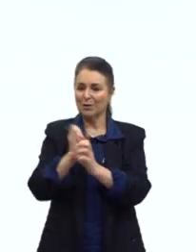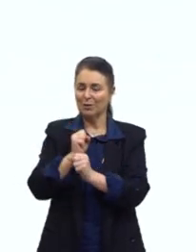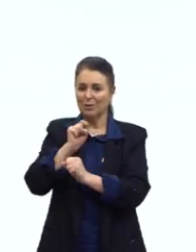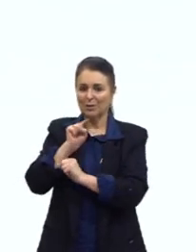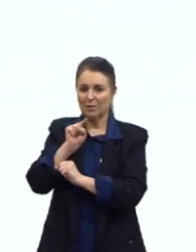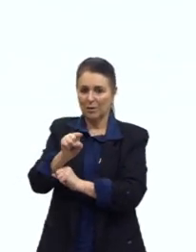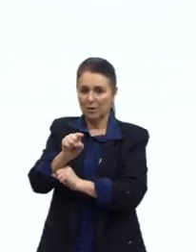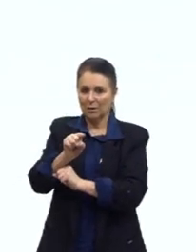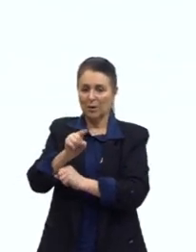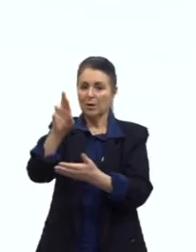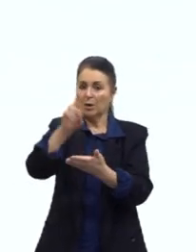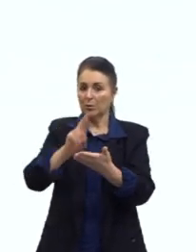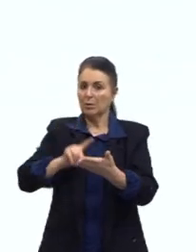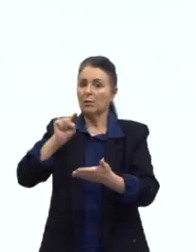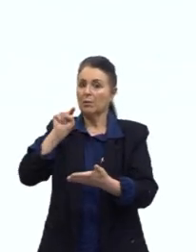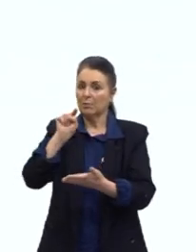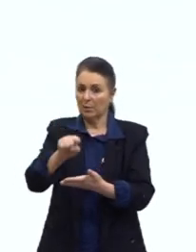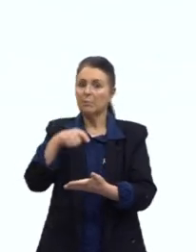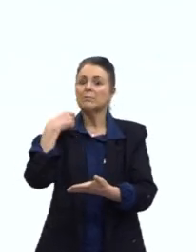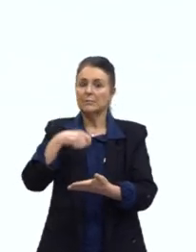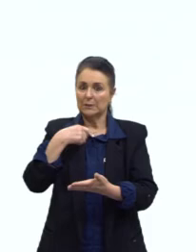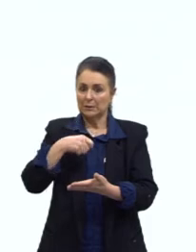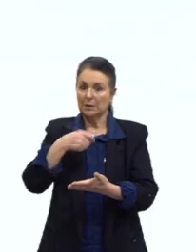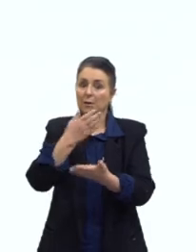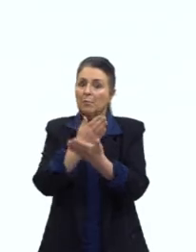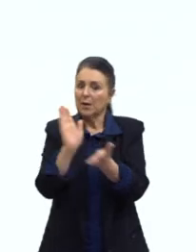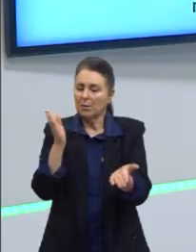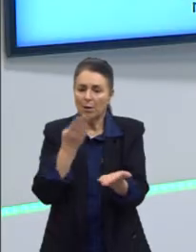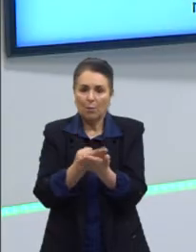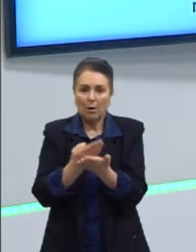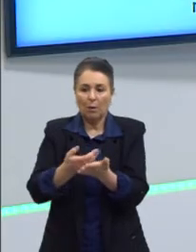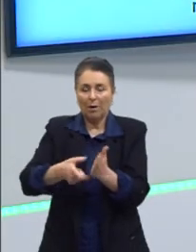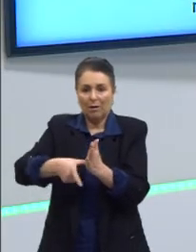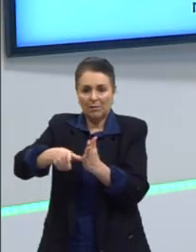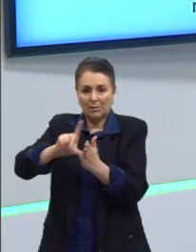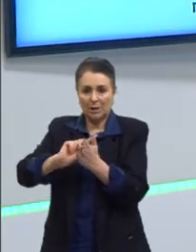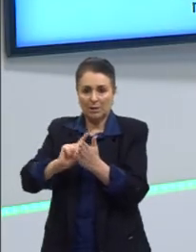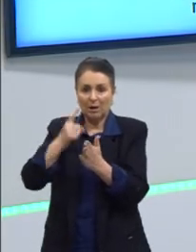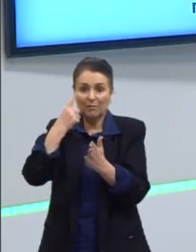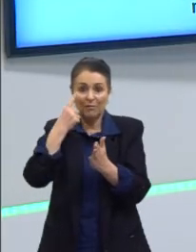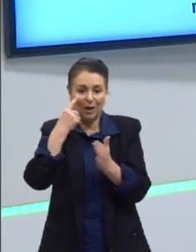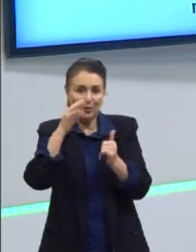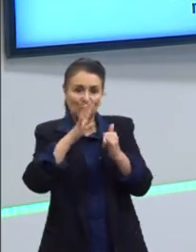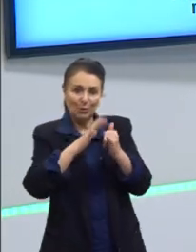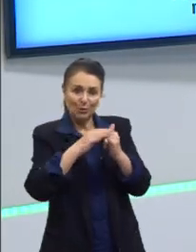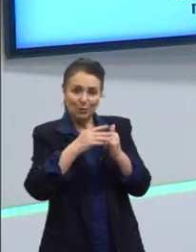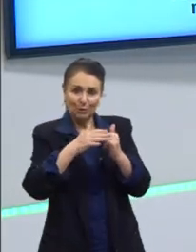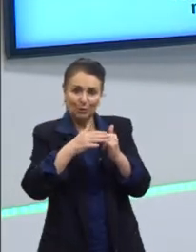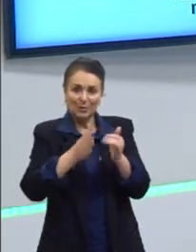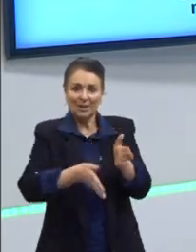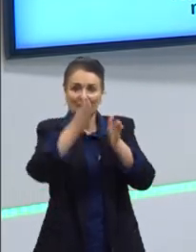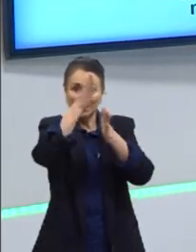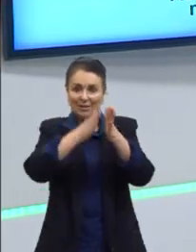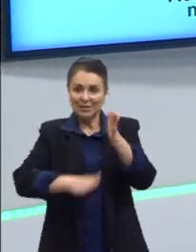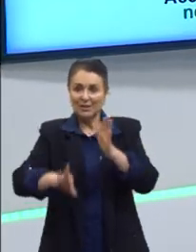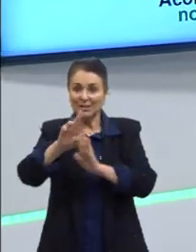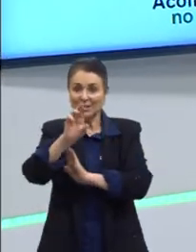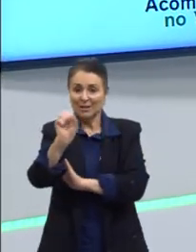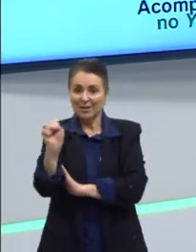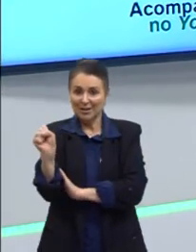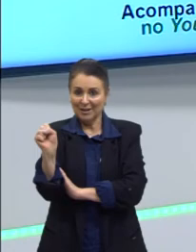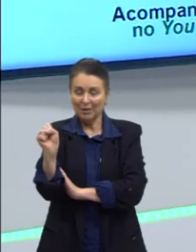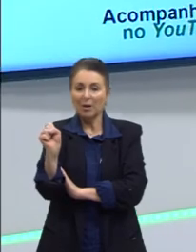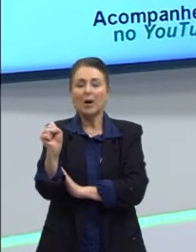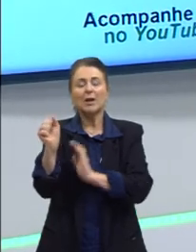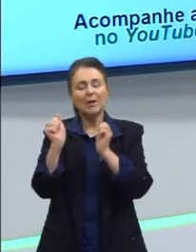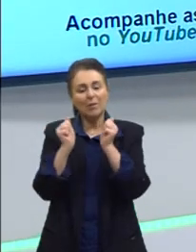e para a redação nota mil, se tu perdeu as aulas anteriores, corre lá no canal do YouTube, TV SeduqRS e